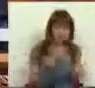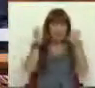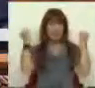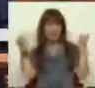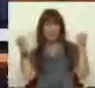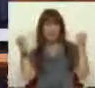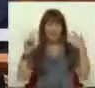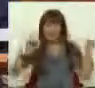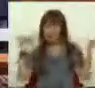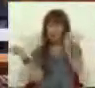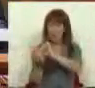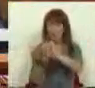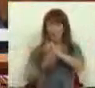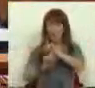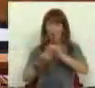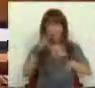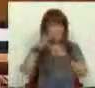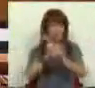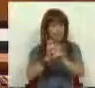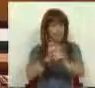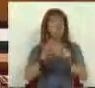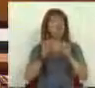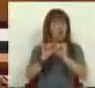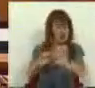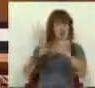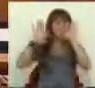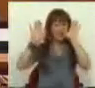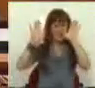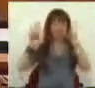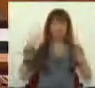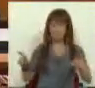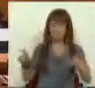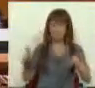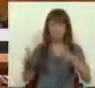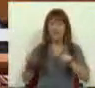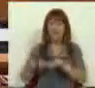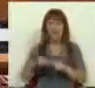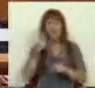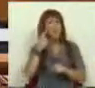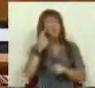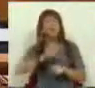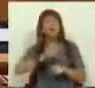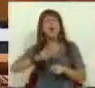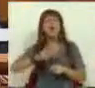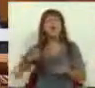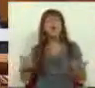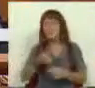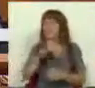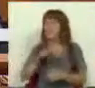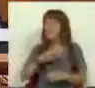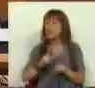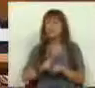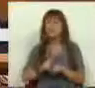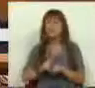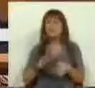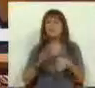resgate, mas ao contrário do que exigiram na oposição, para que fossem conhecidas as